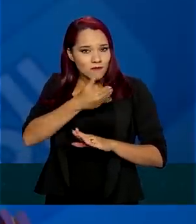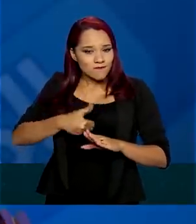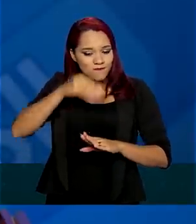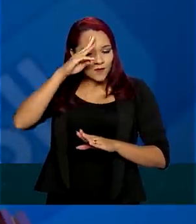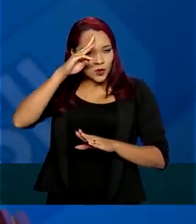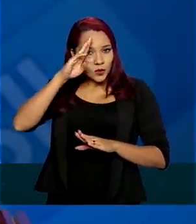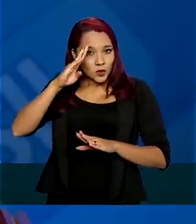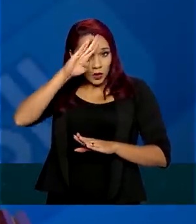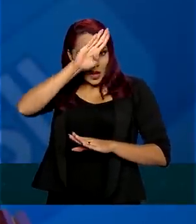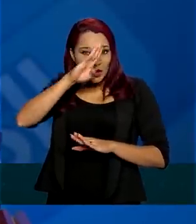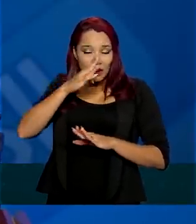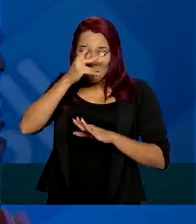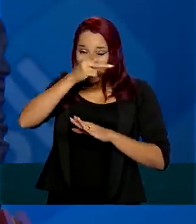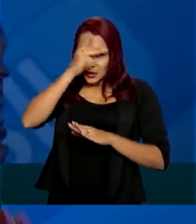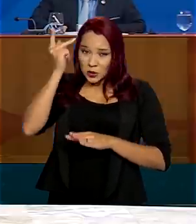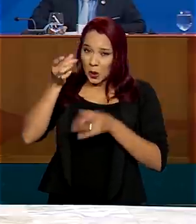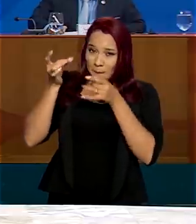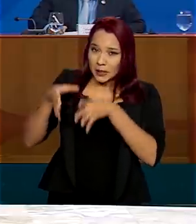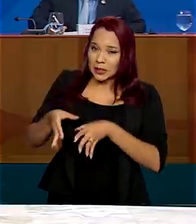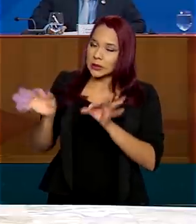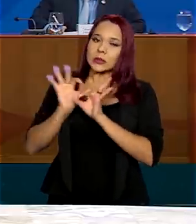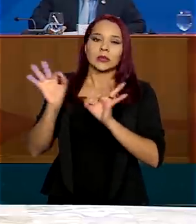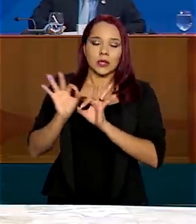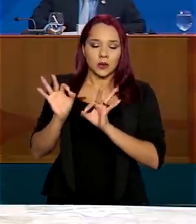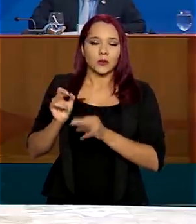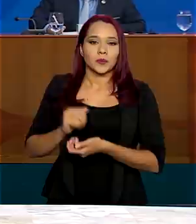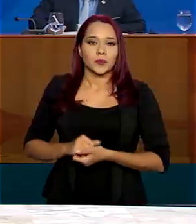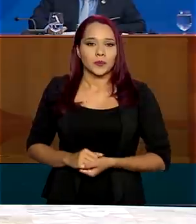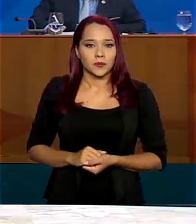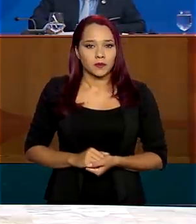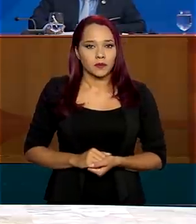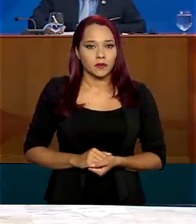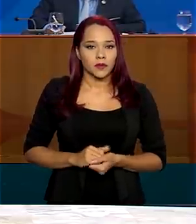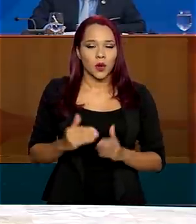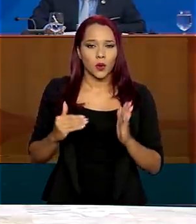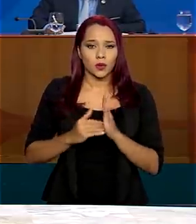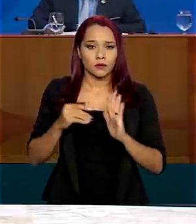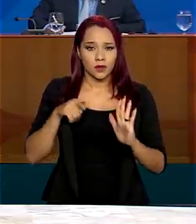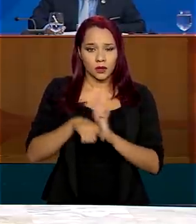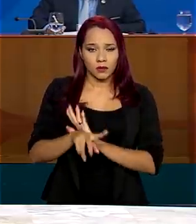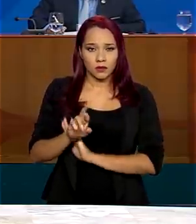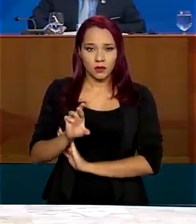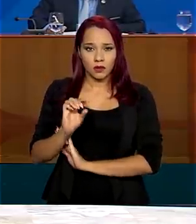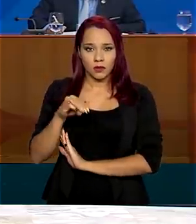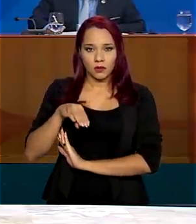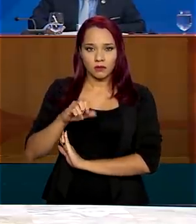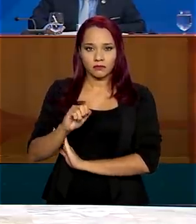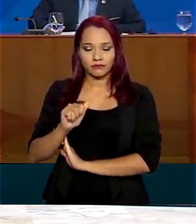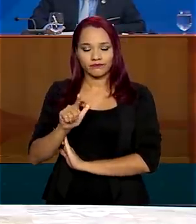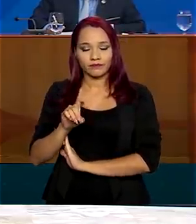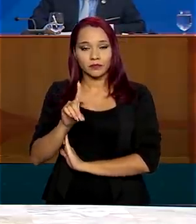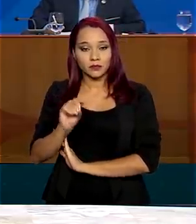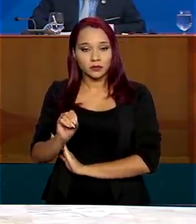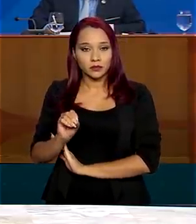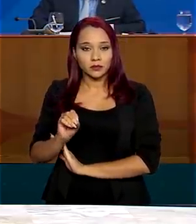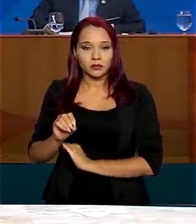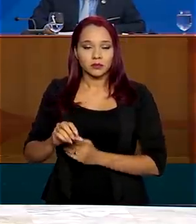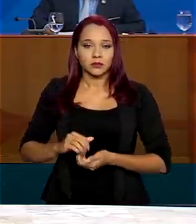apoiado nesse momento difícil. Última pergunta, desta coletiva, Romualdo de Souza, Jornal do Comércio.